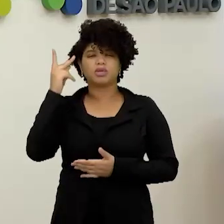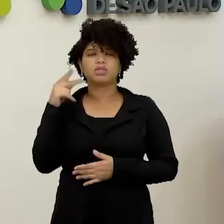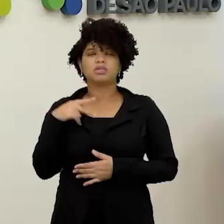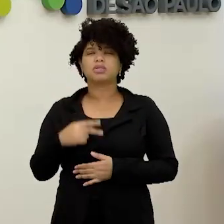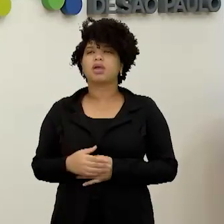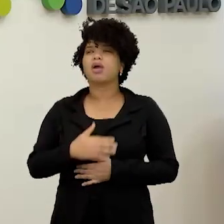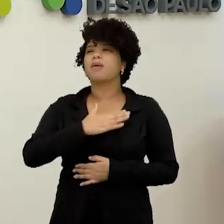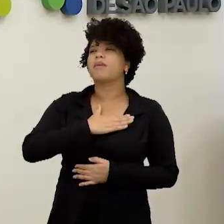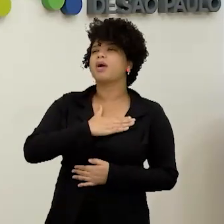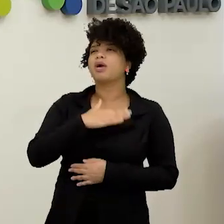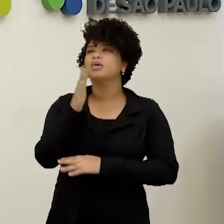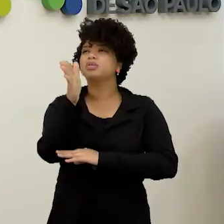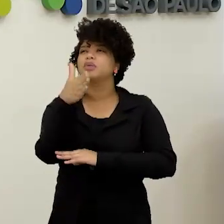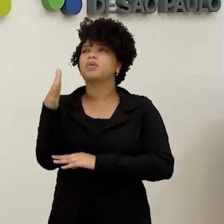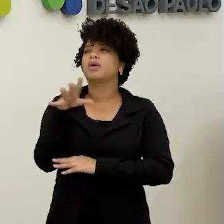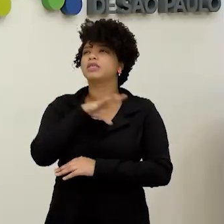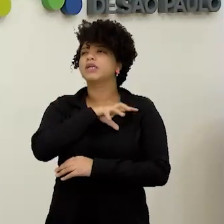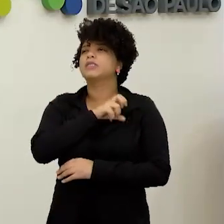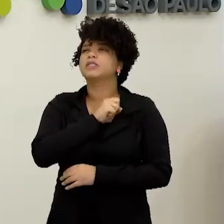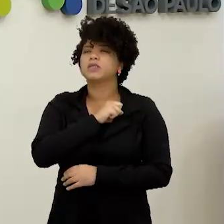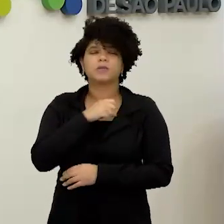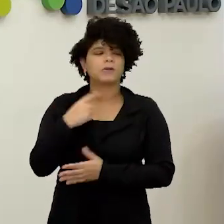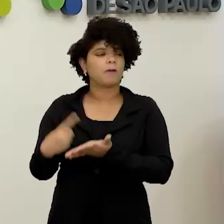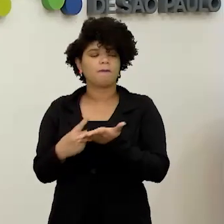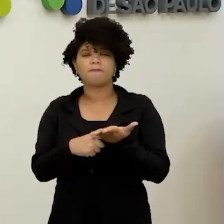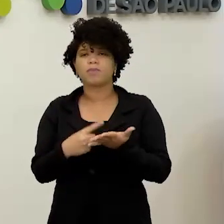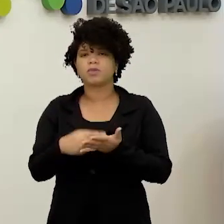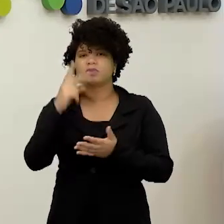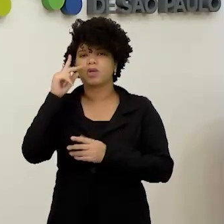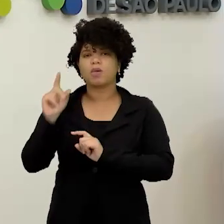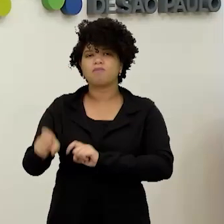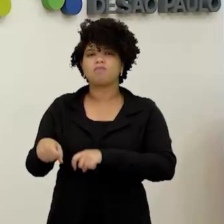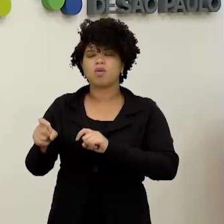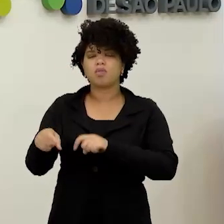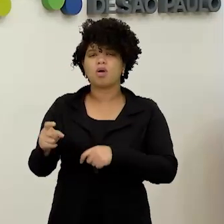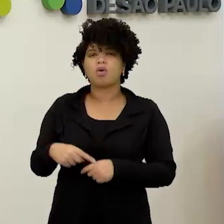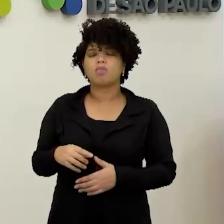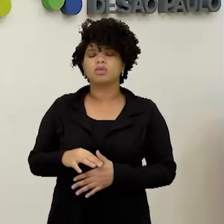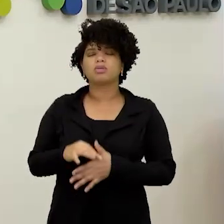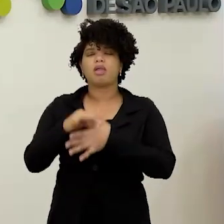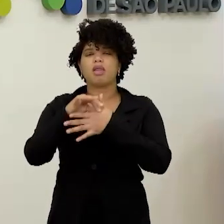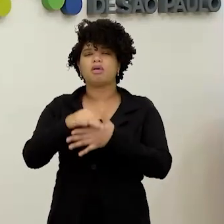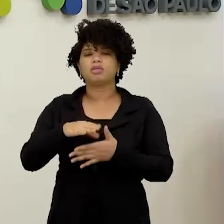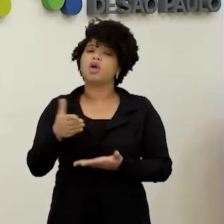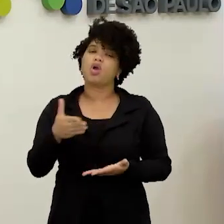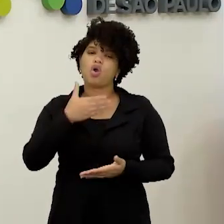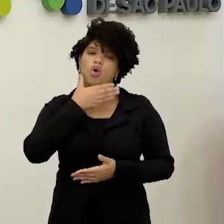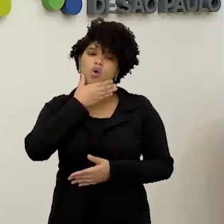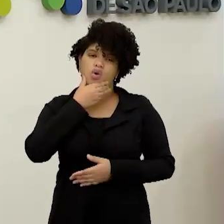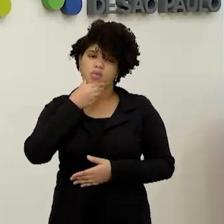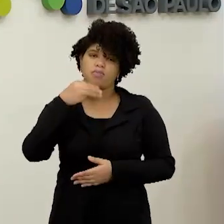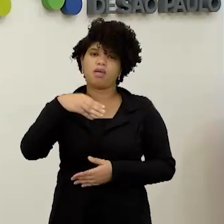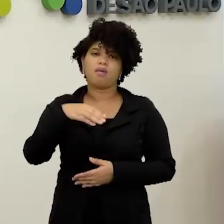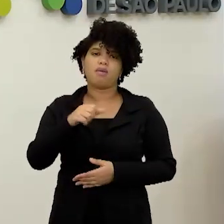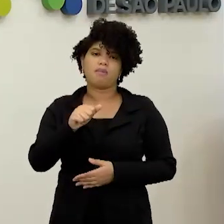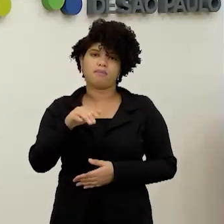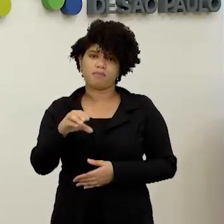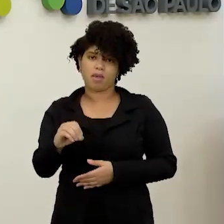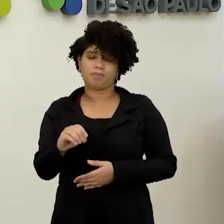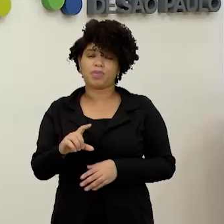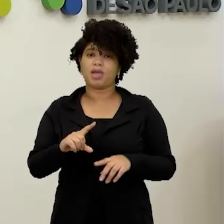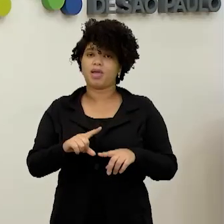se unem a camponeses de corrente comunista, cuja liderança é o Mao Tse Tung. Depois que os